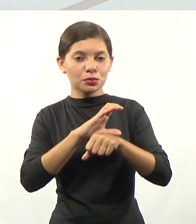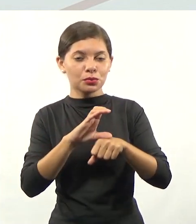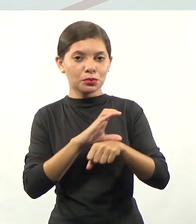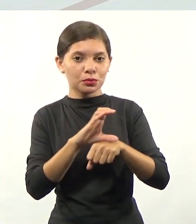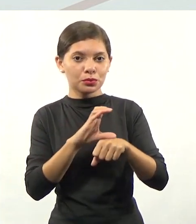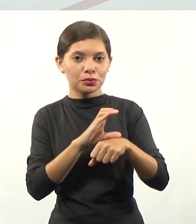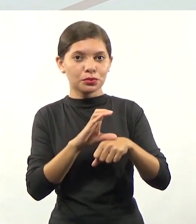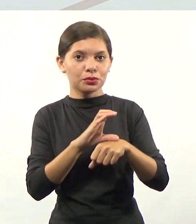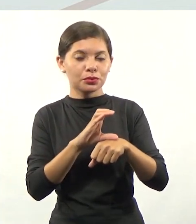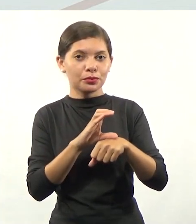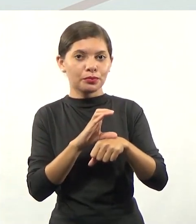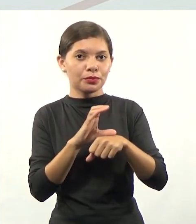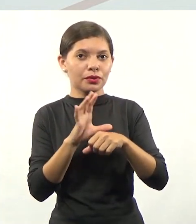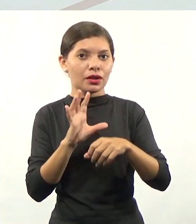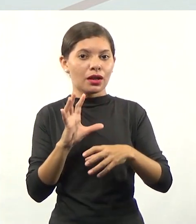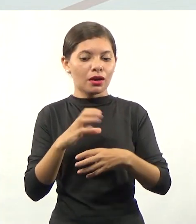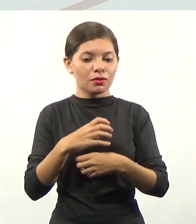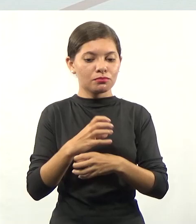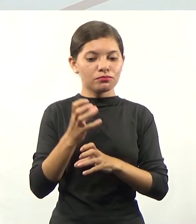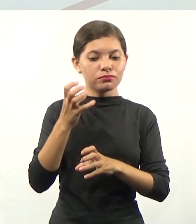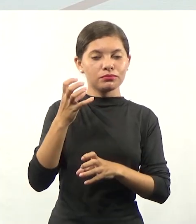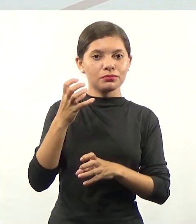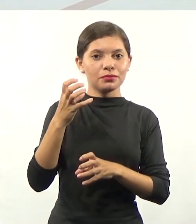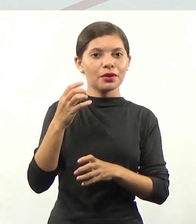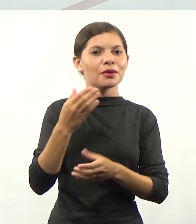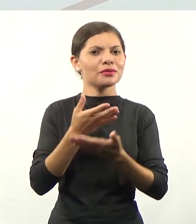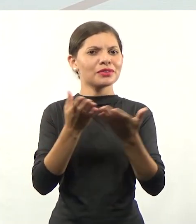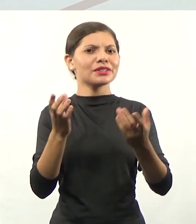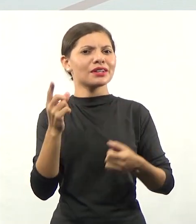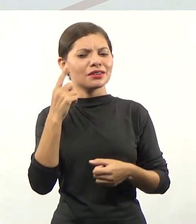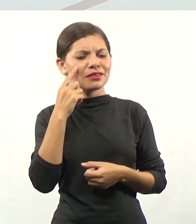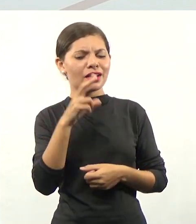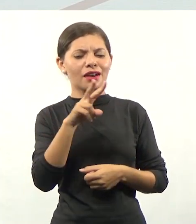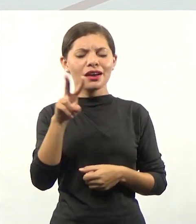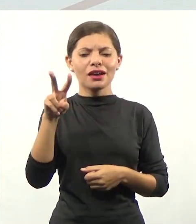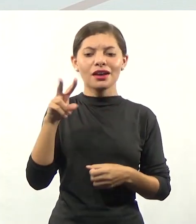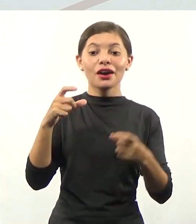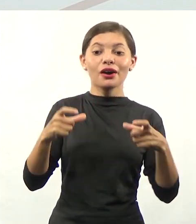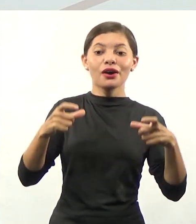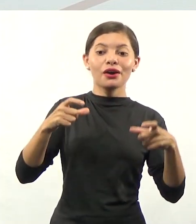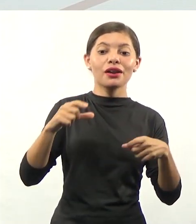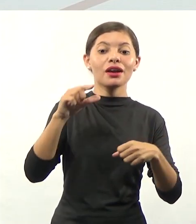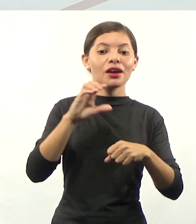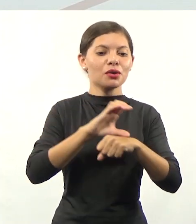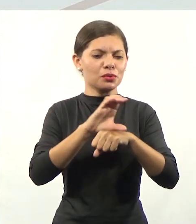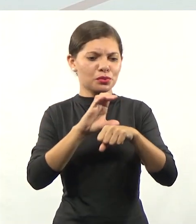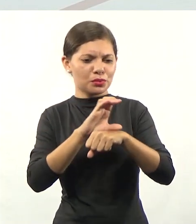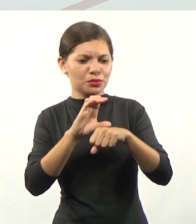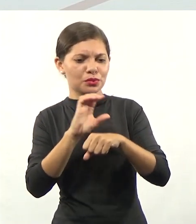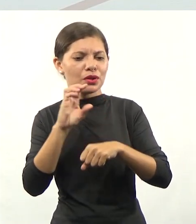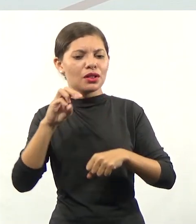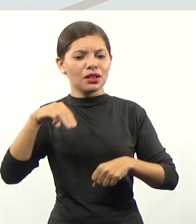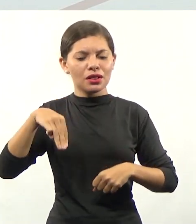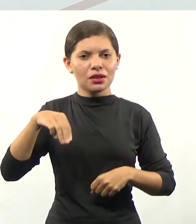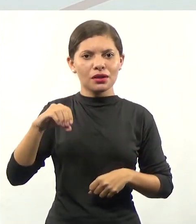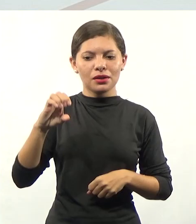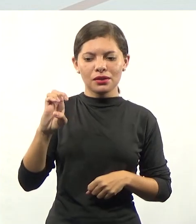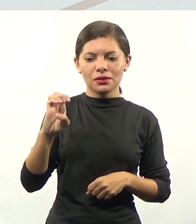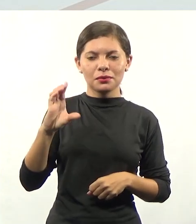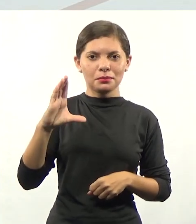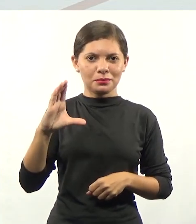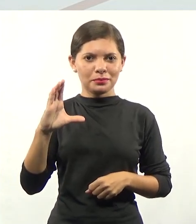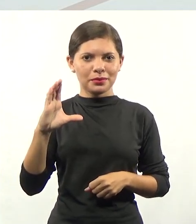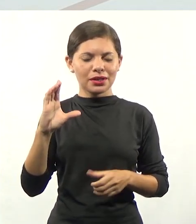para que seja emitido o diploma. Então, por isso que vocês veem em algum lugar aí, olha, é um curso reconhecido pelo MEC? Exatamente, esse